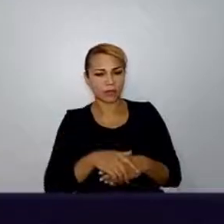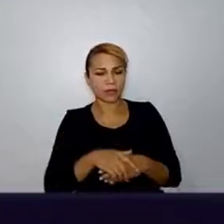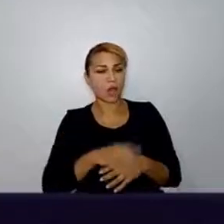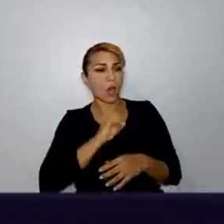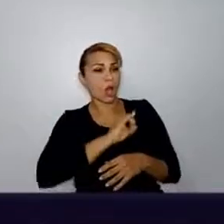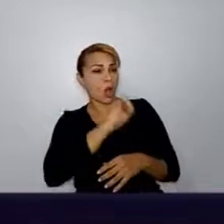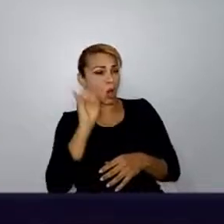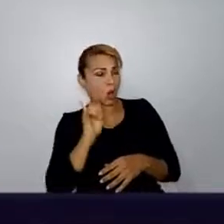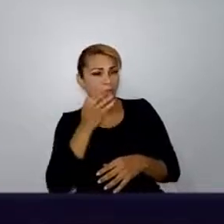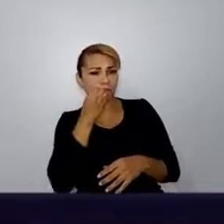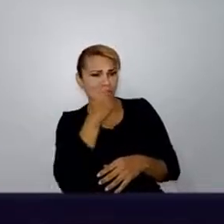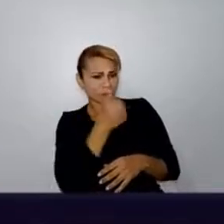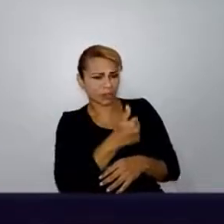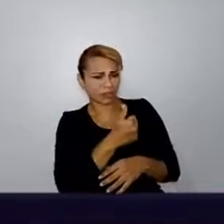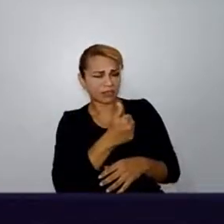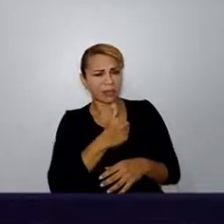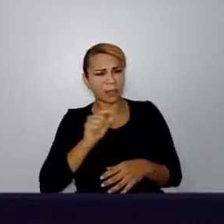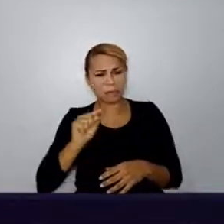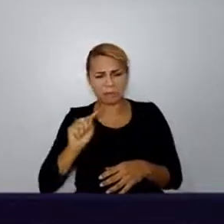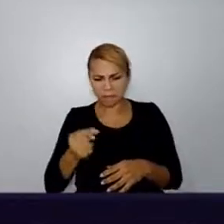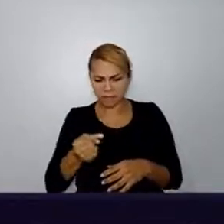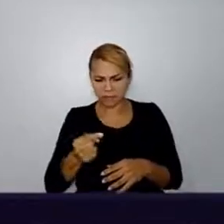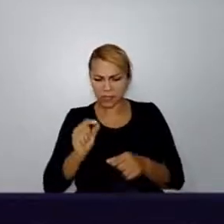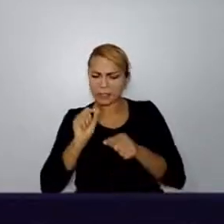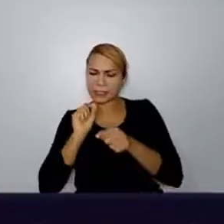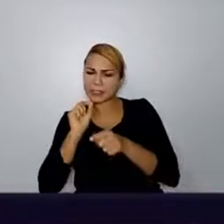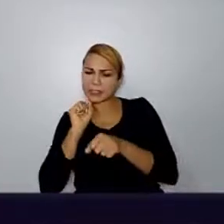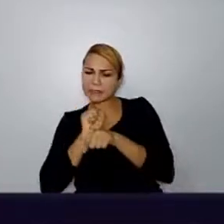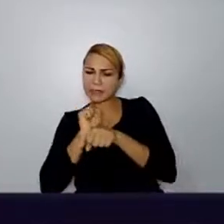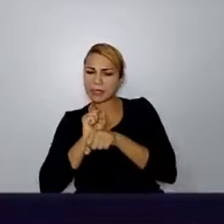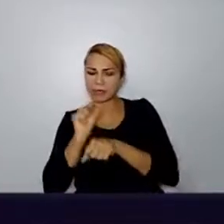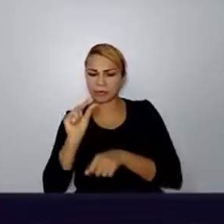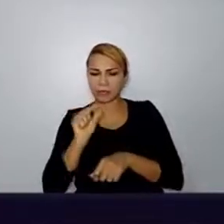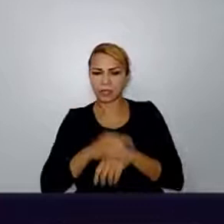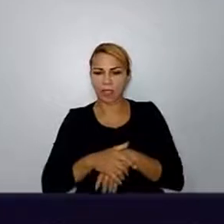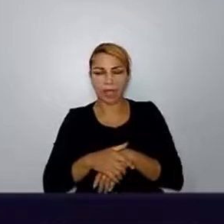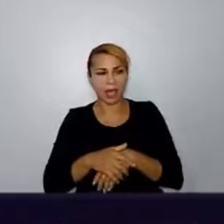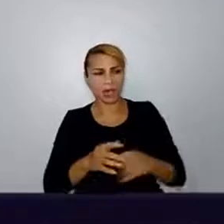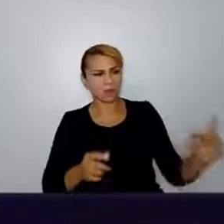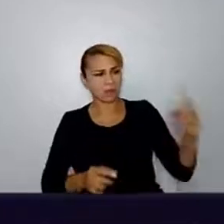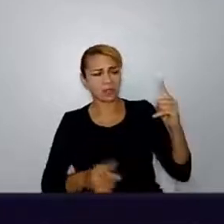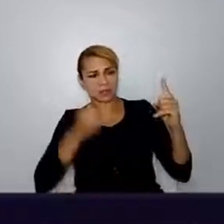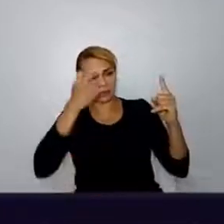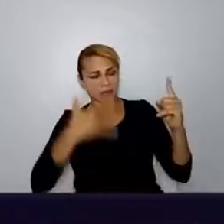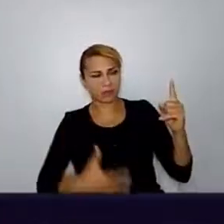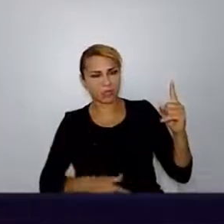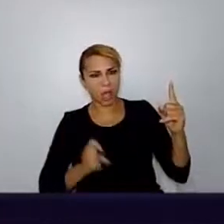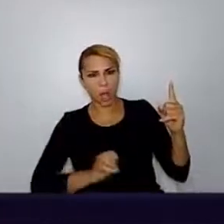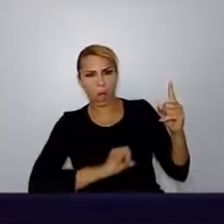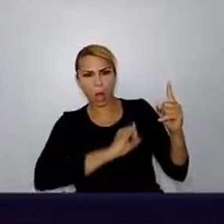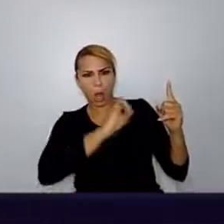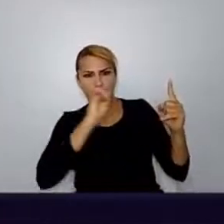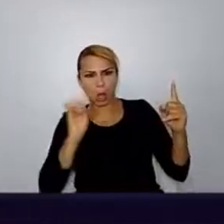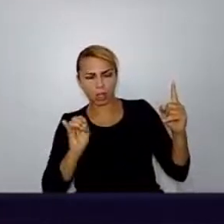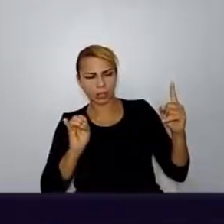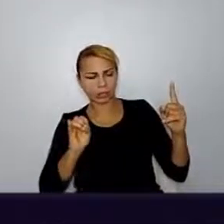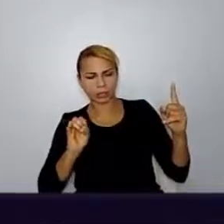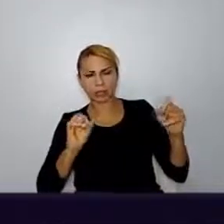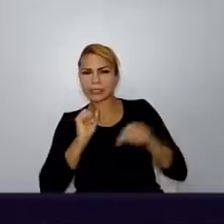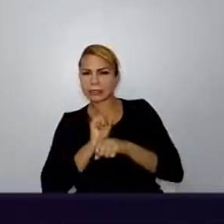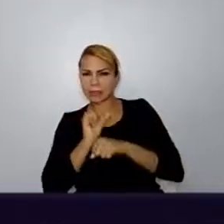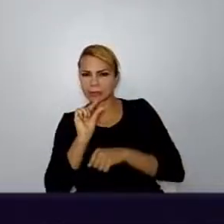tipo, irônica, enfática demais, tipo, sei lá, oi, uma coisa assim, sabe? E,